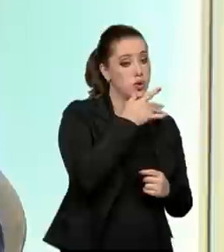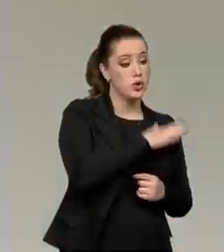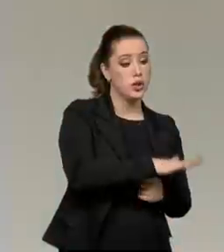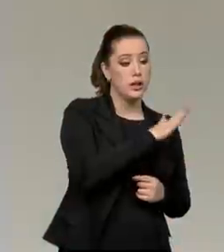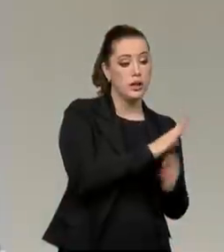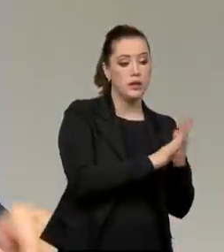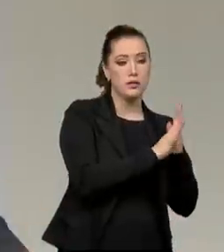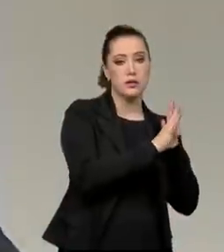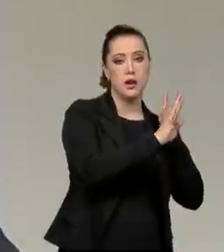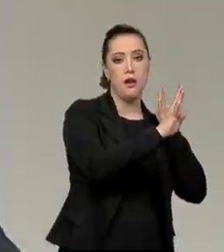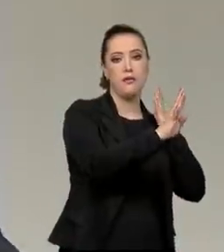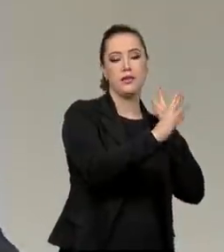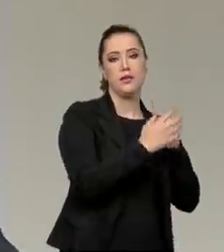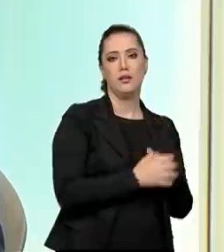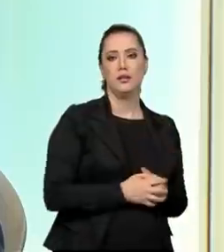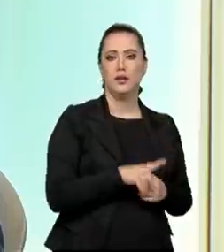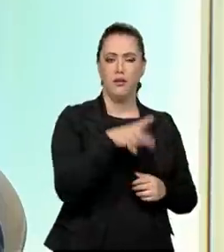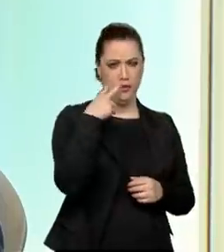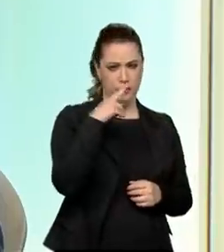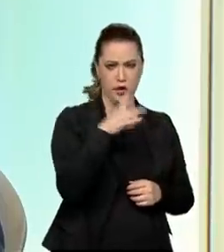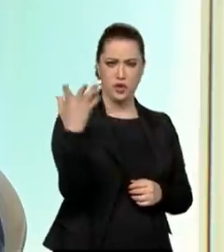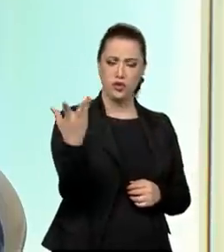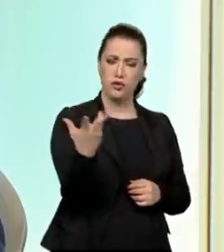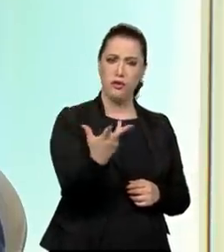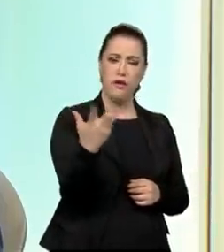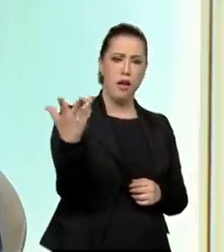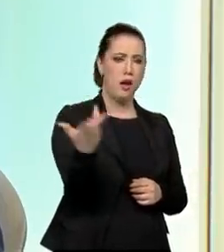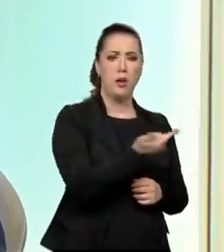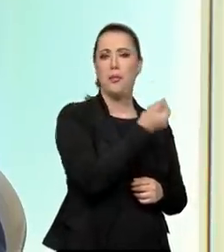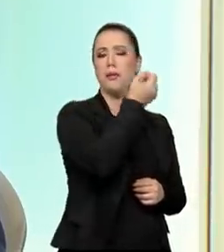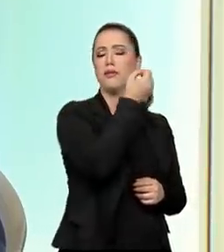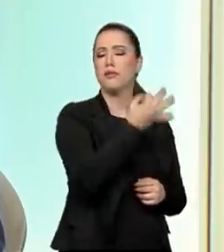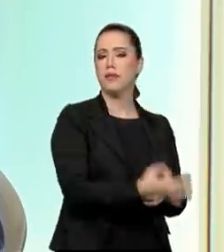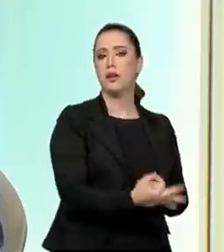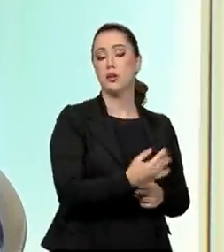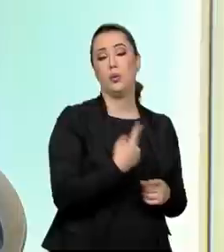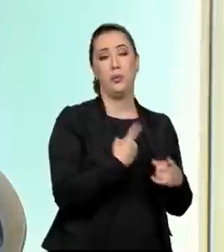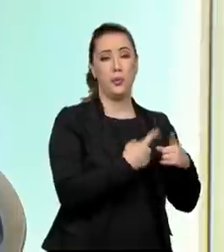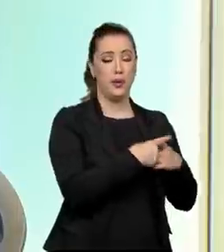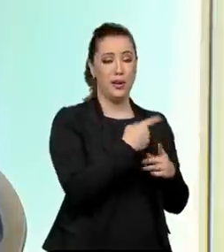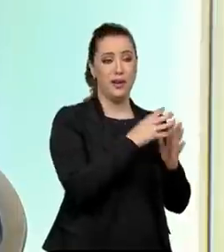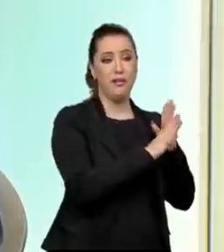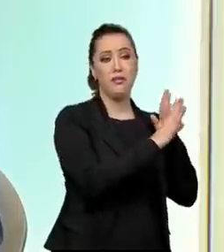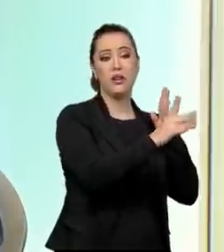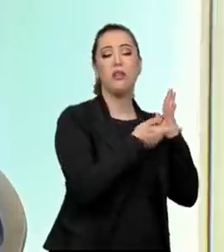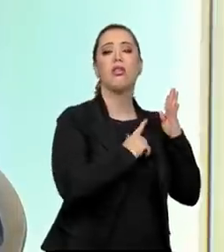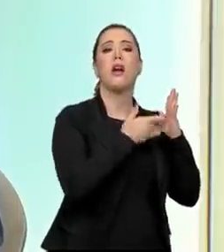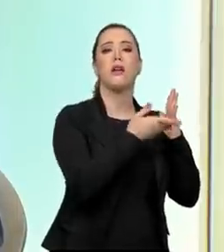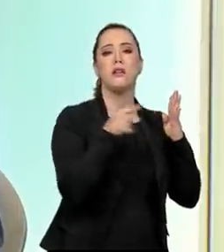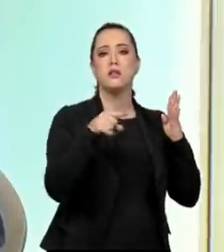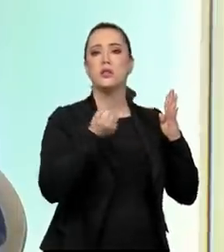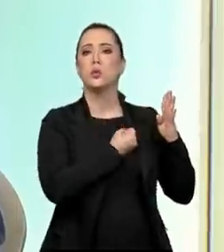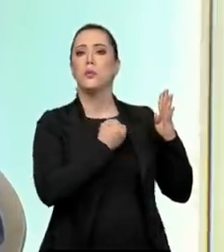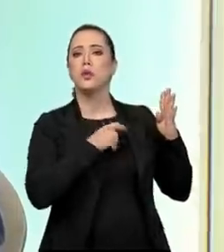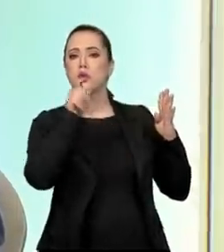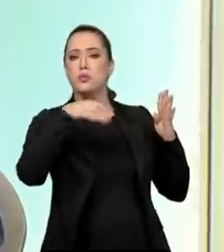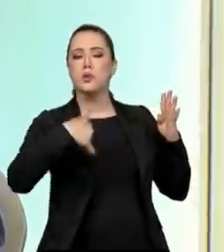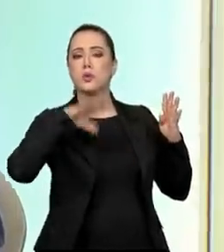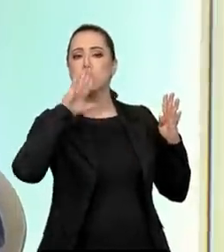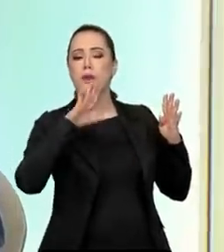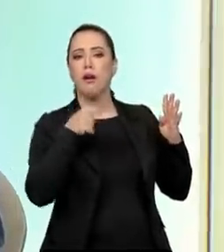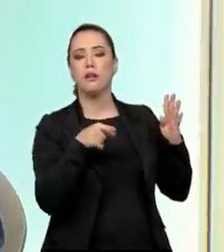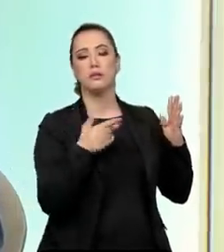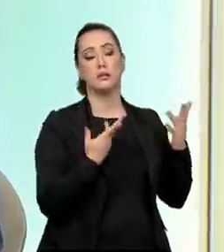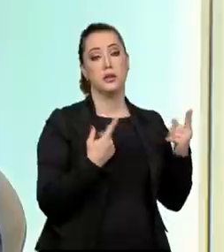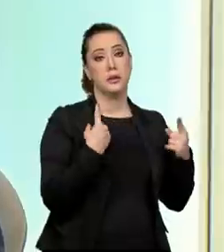vitória, que vitória da sociedade brasileira, né? Por que uma criança espera muito tempo para ser adotada, ou uma família espera